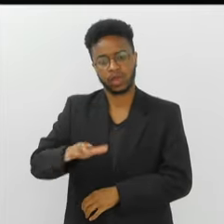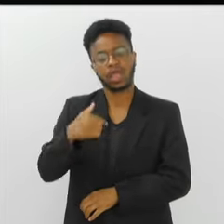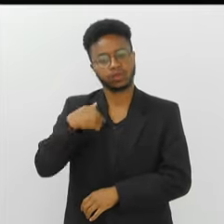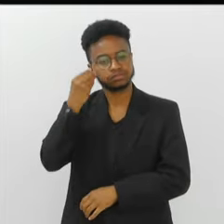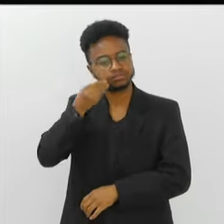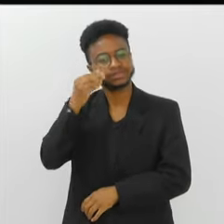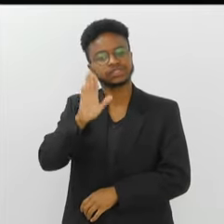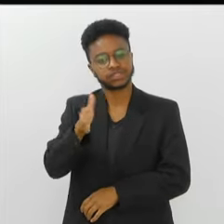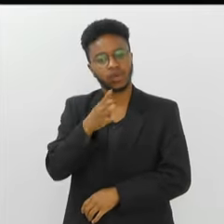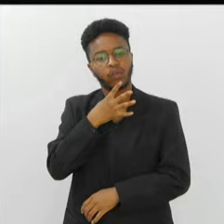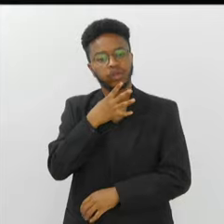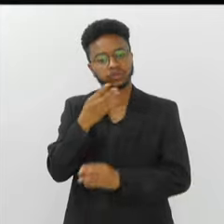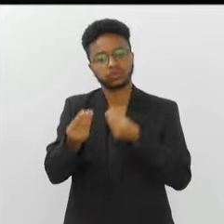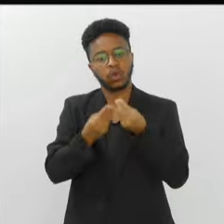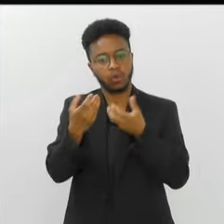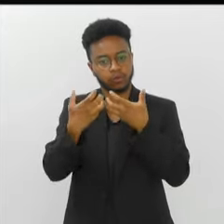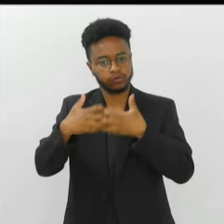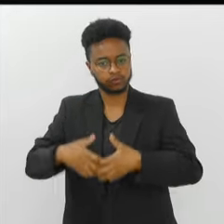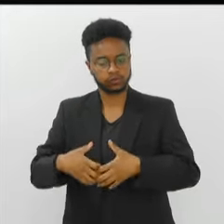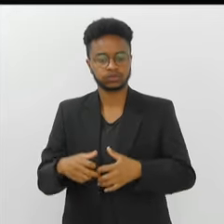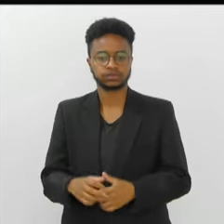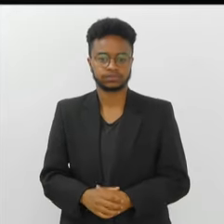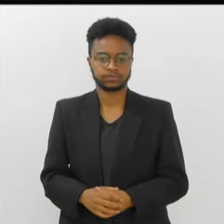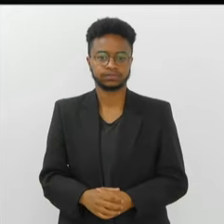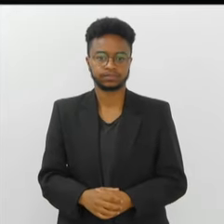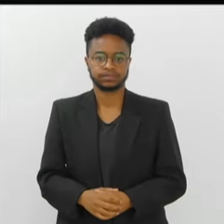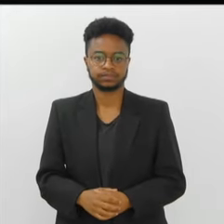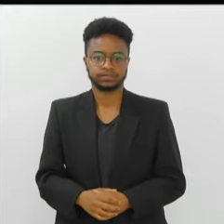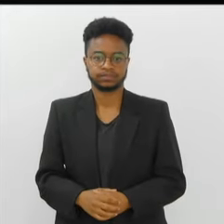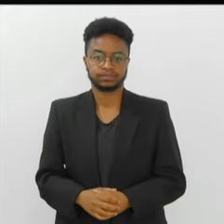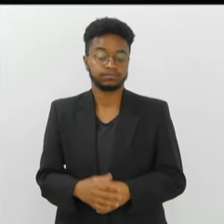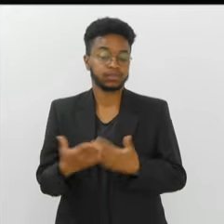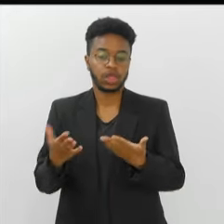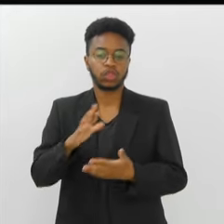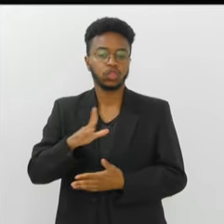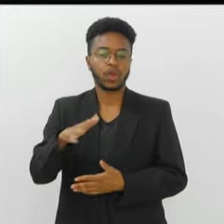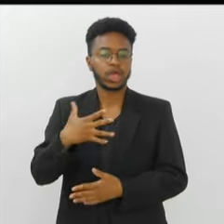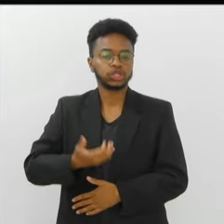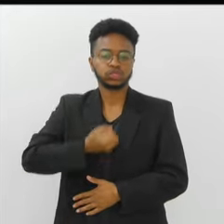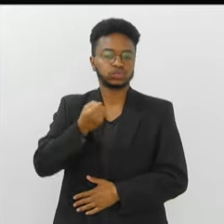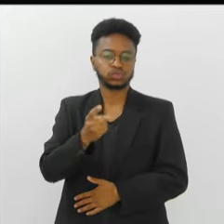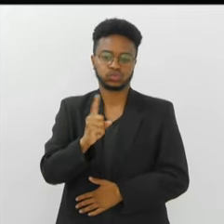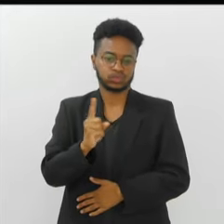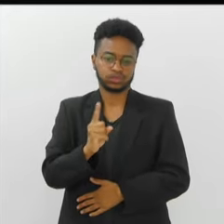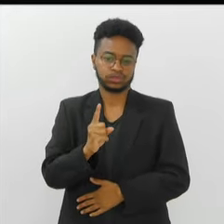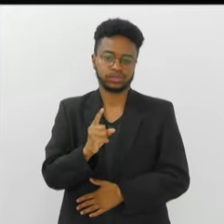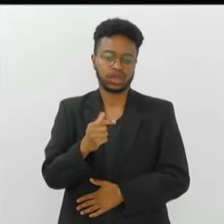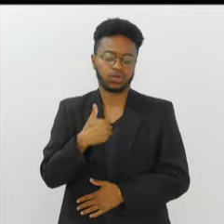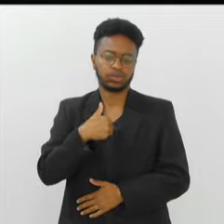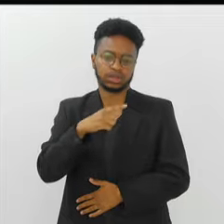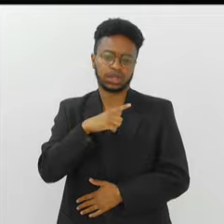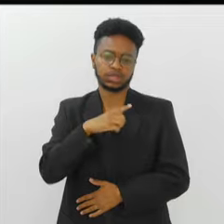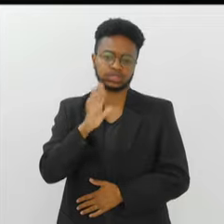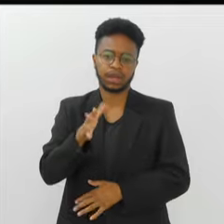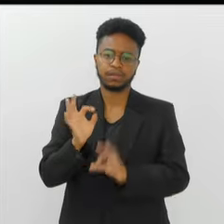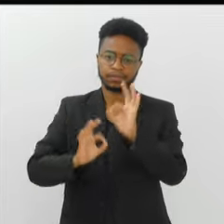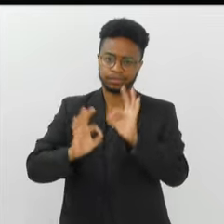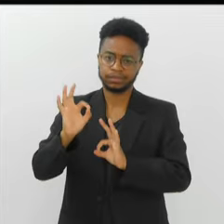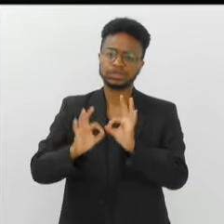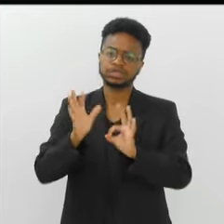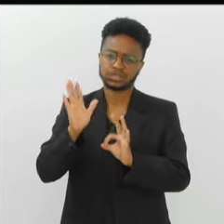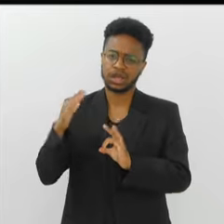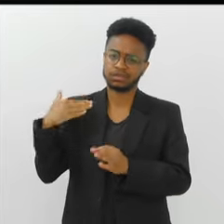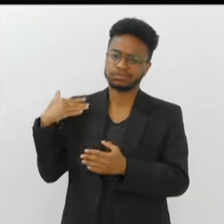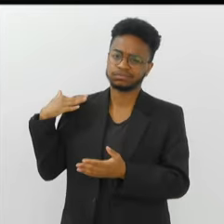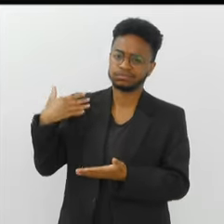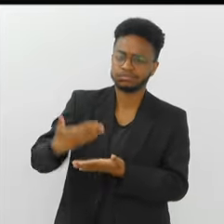não me chega como algo inesperado e me pega despreparado. Então, eu já